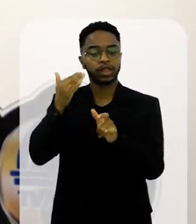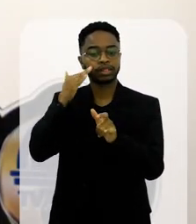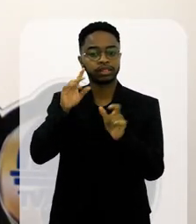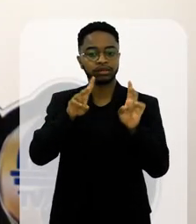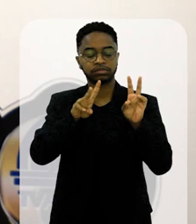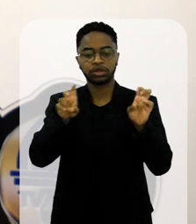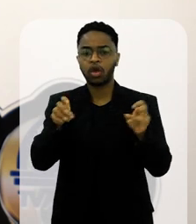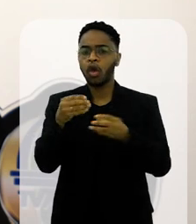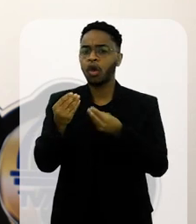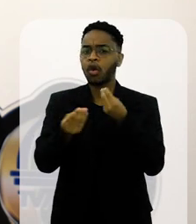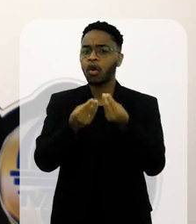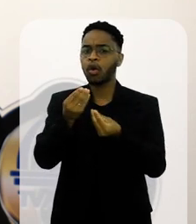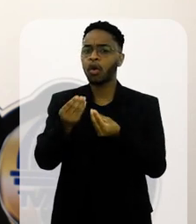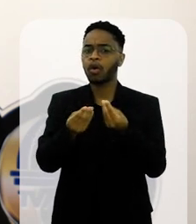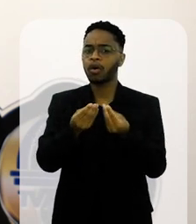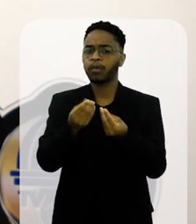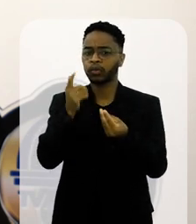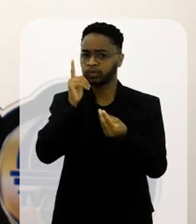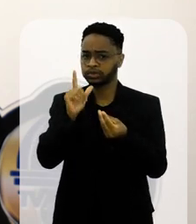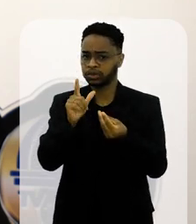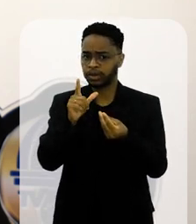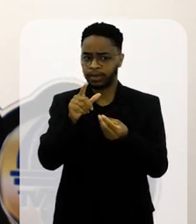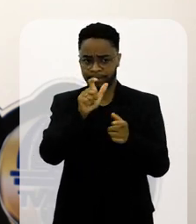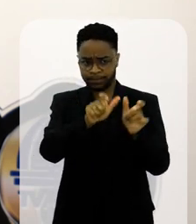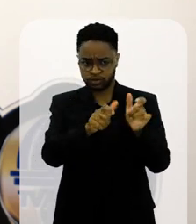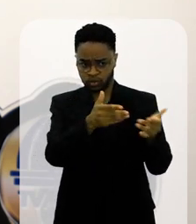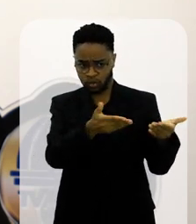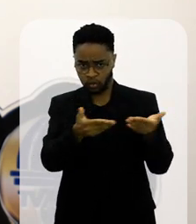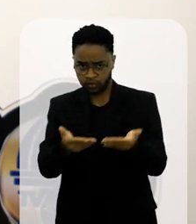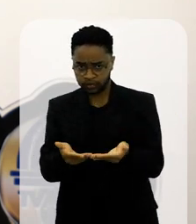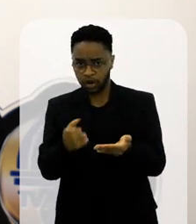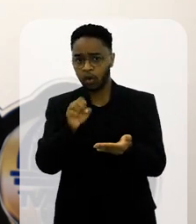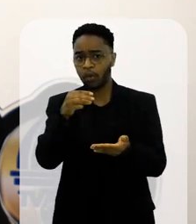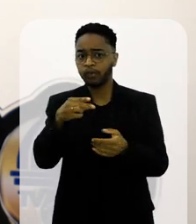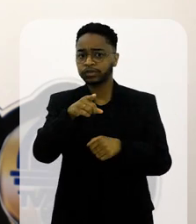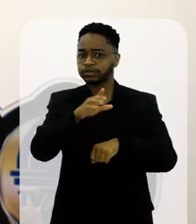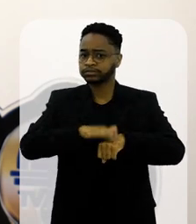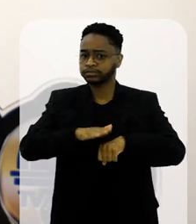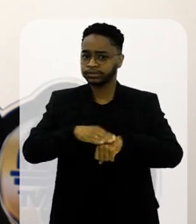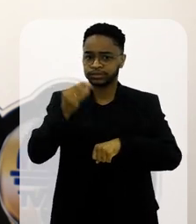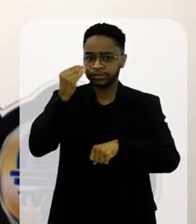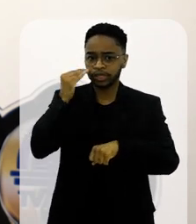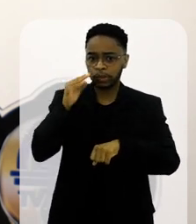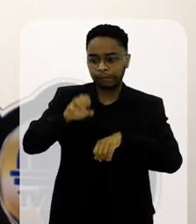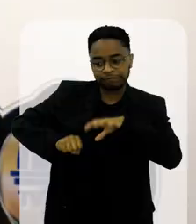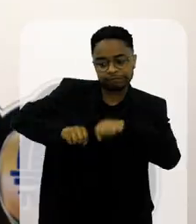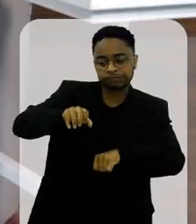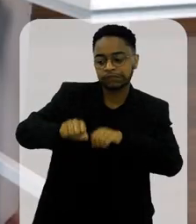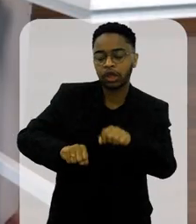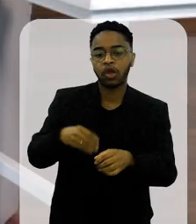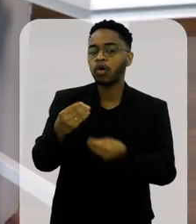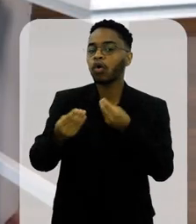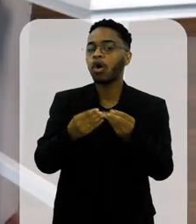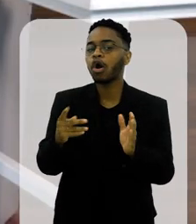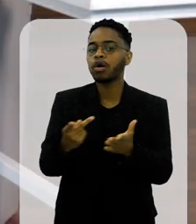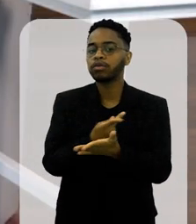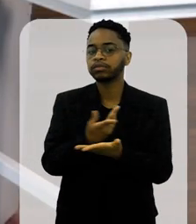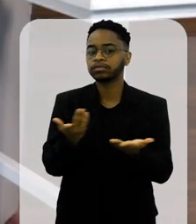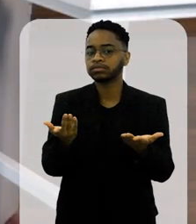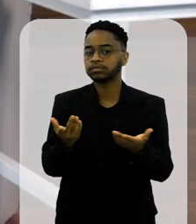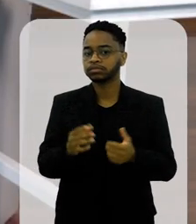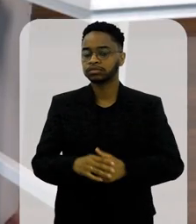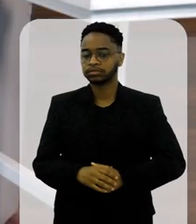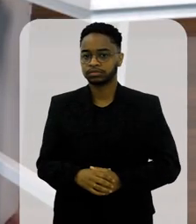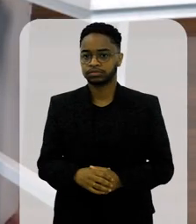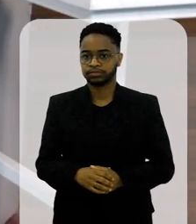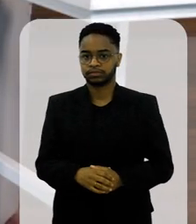Como é que você chegou? Você foi convidado, você cavou, você correu atrás. Como é que você chegou a